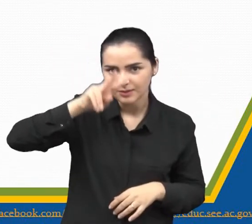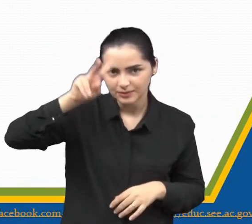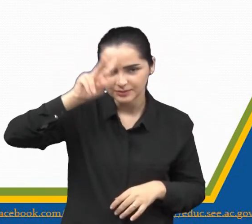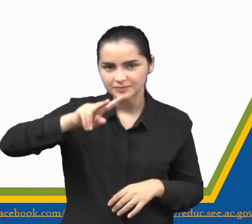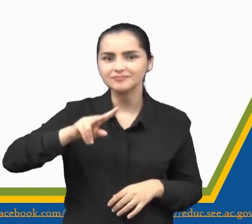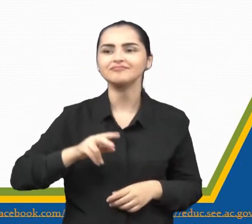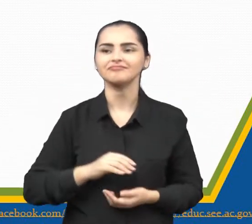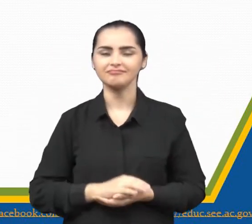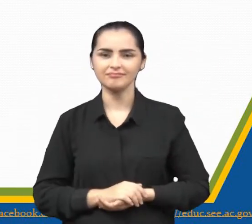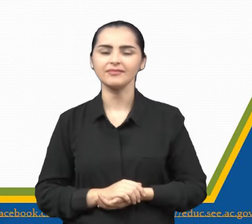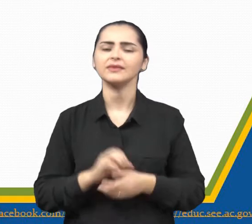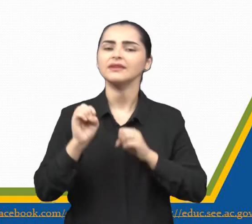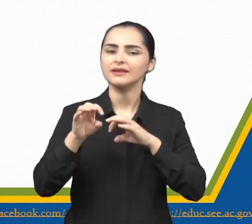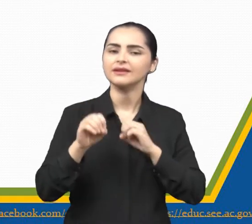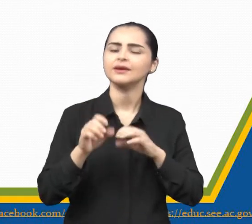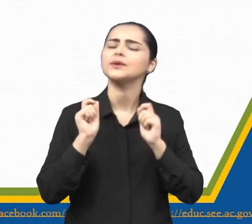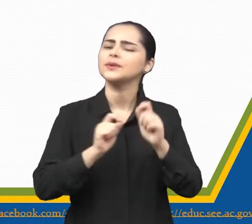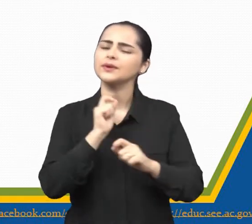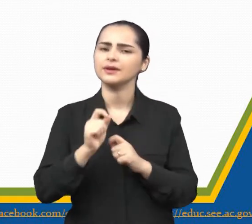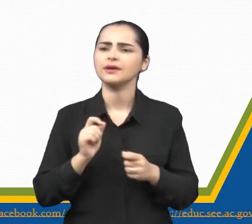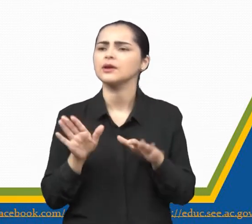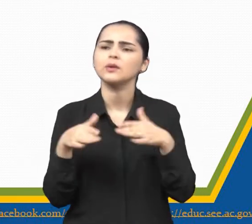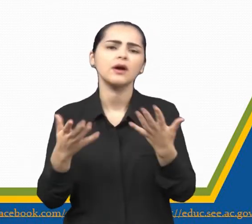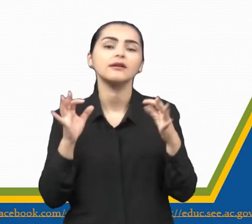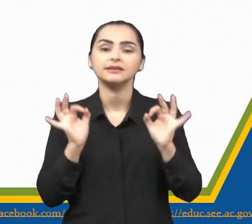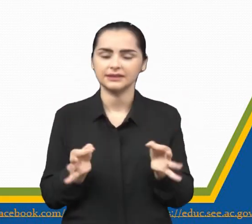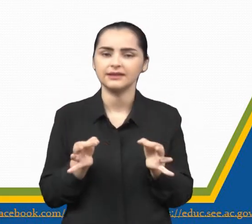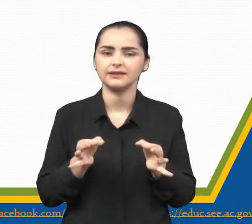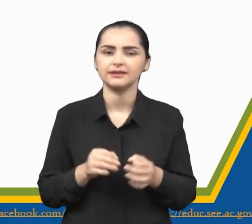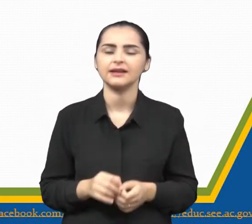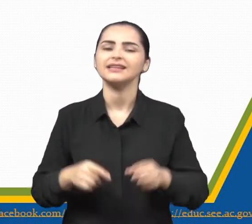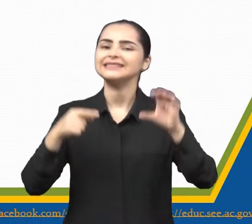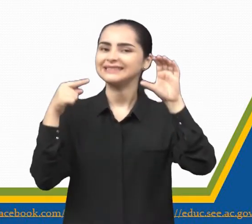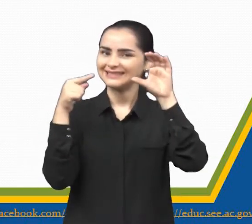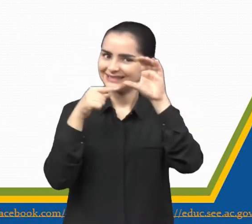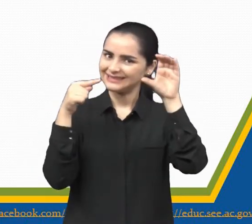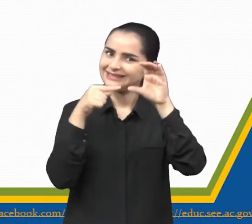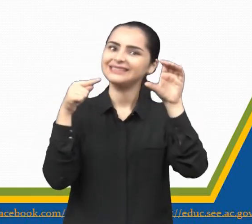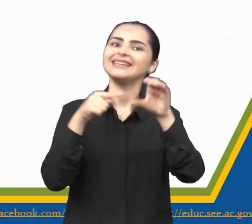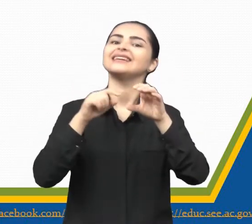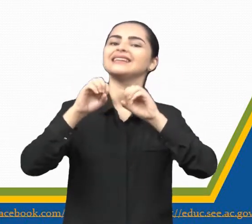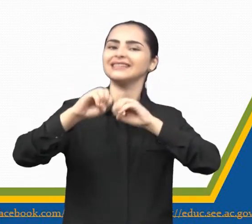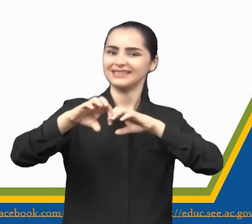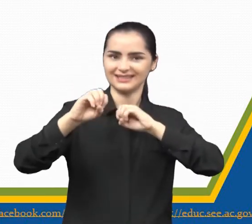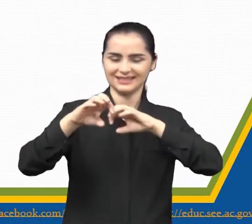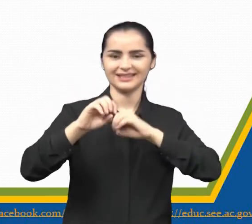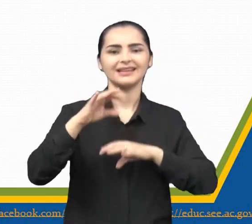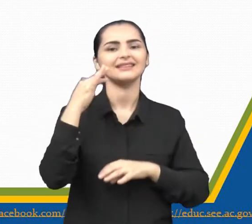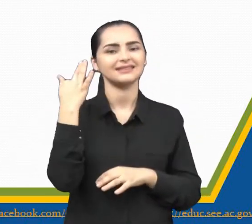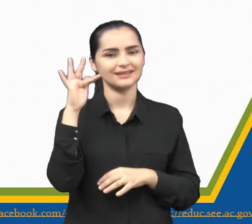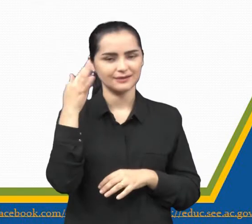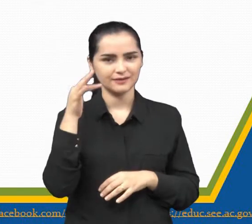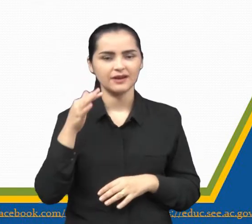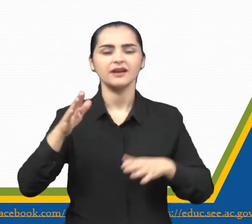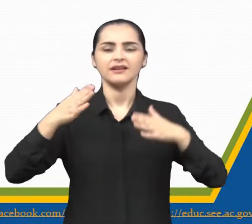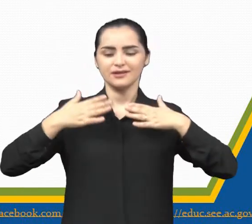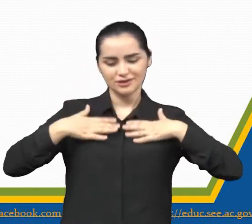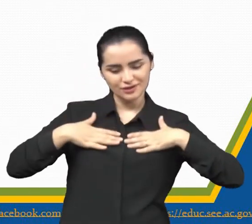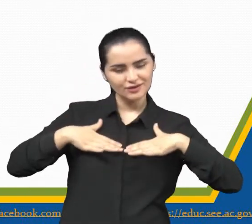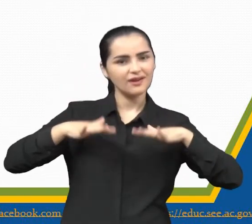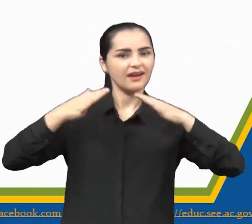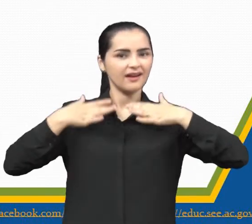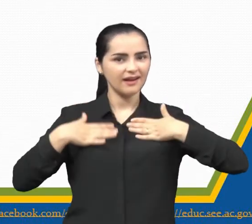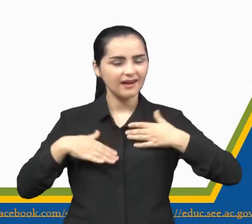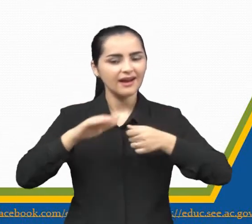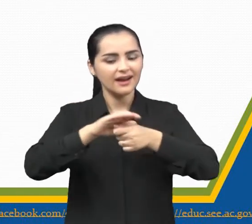Ela quer ensinar o que? Vamos lá? Vamos ver qual é? Olha só. Letra C. Mesmo devagar, a tartaruga